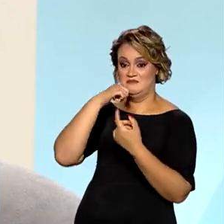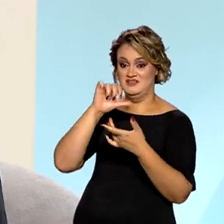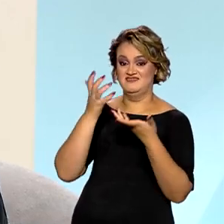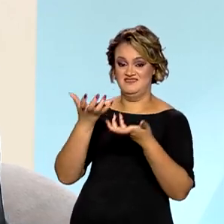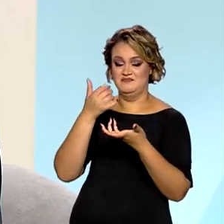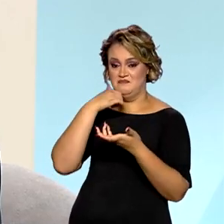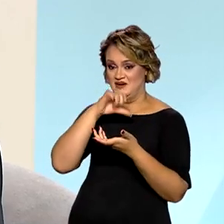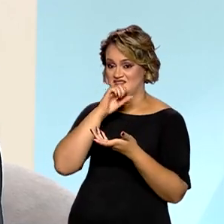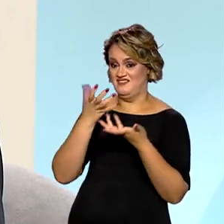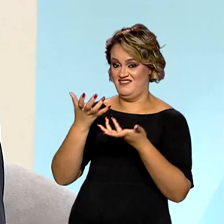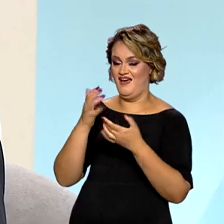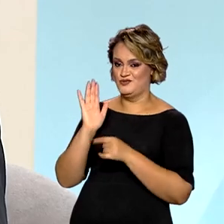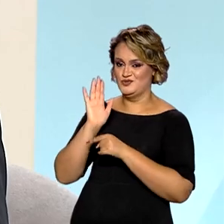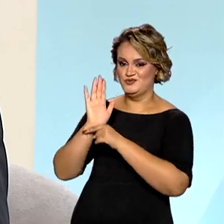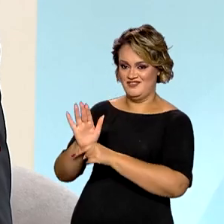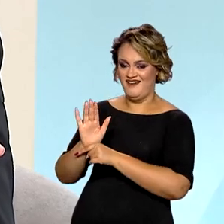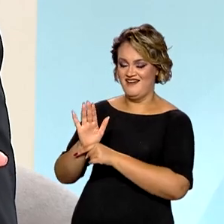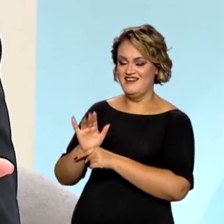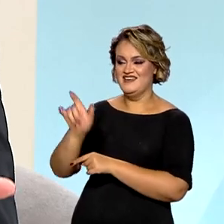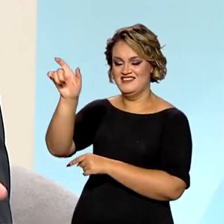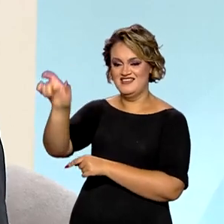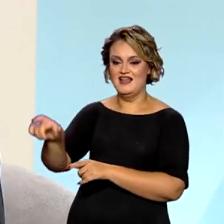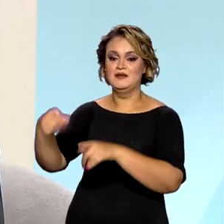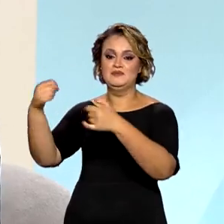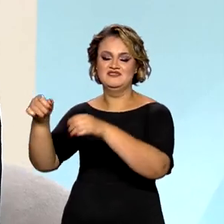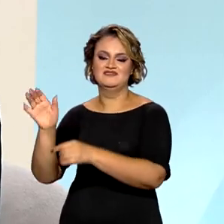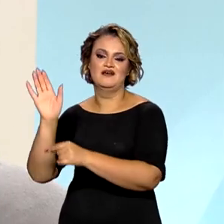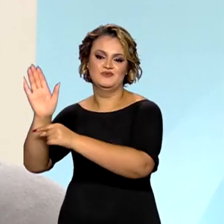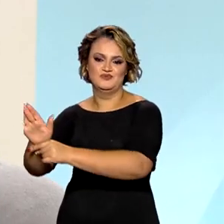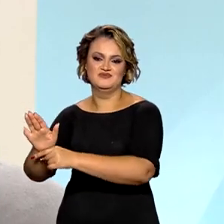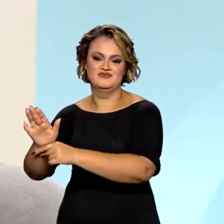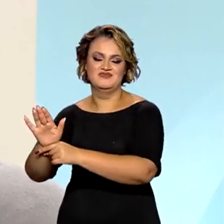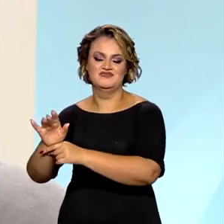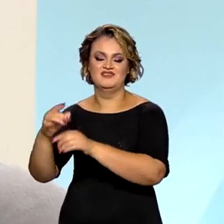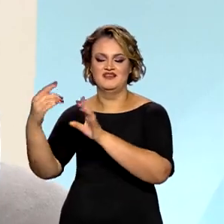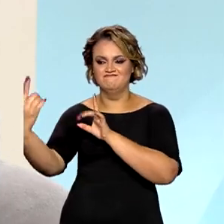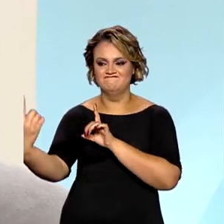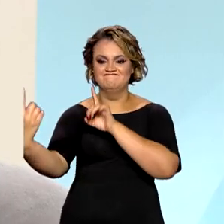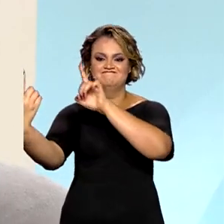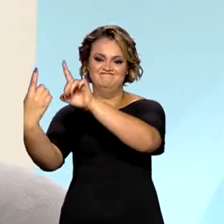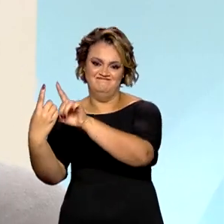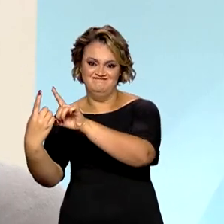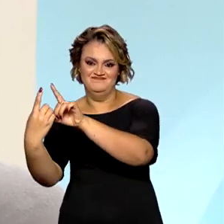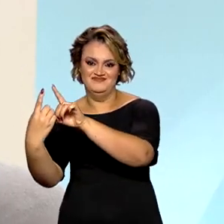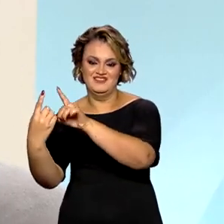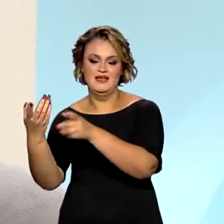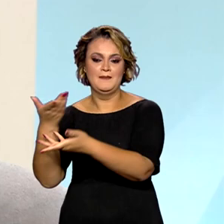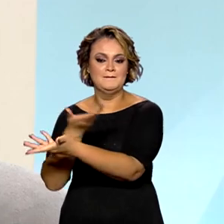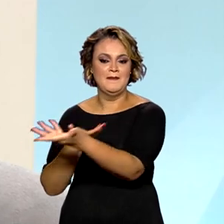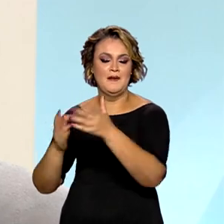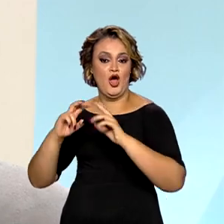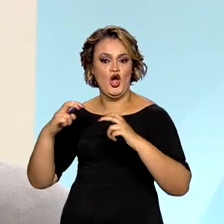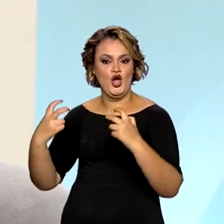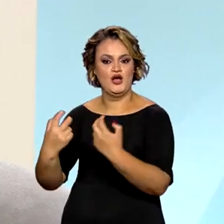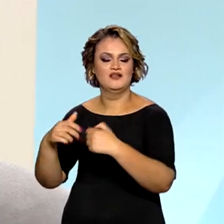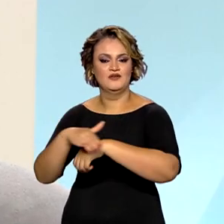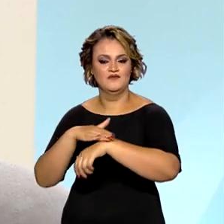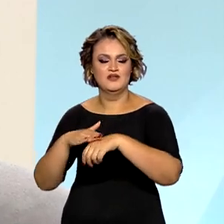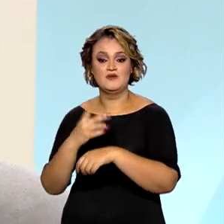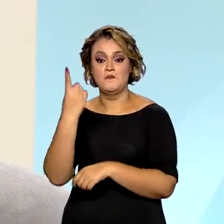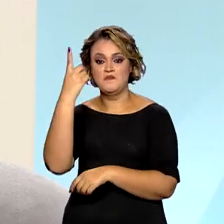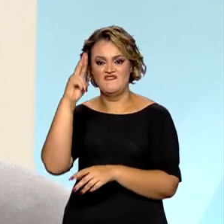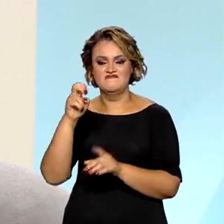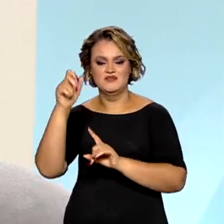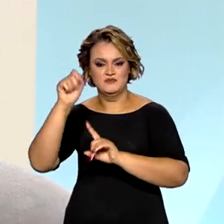partes, as mães que desejaram ser voluntárias com as mães que vão ser beneficiadas para que em rodas de conversa, uma vez por